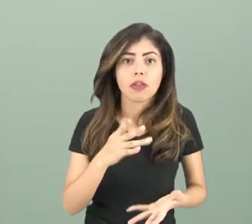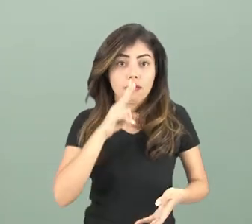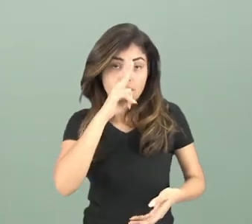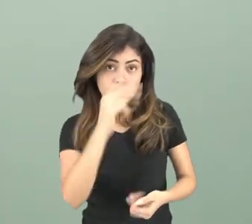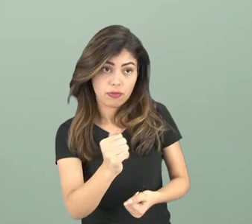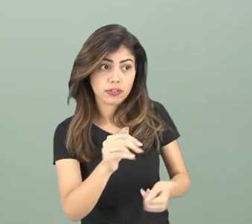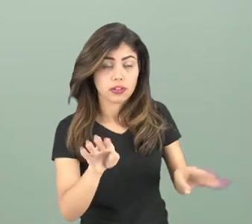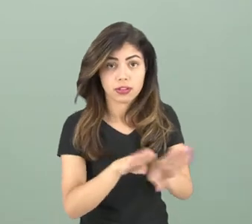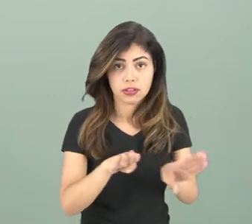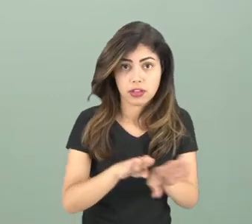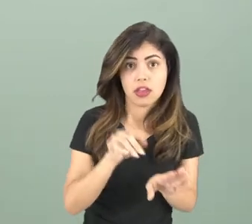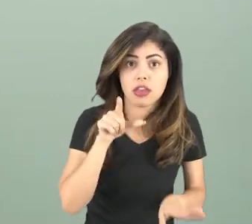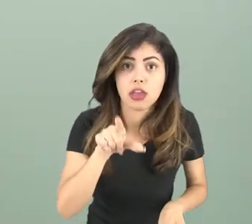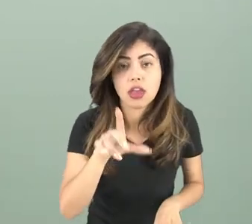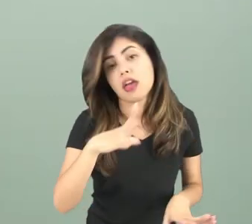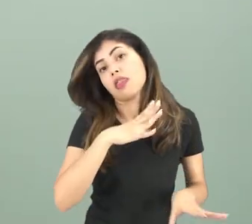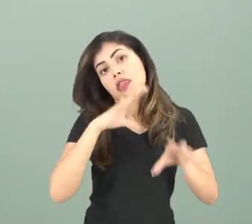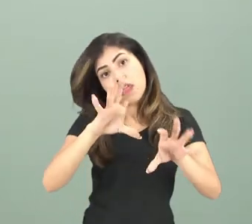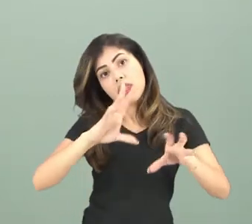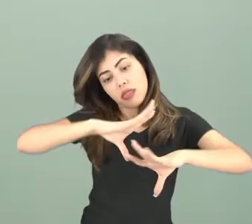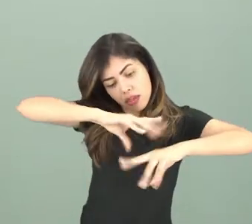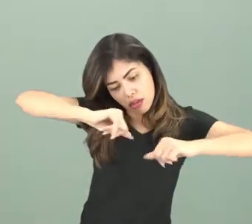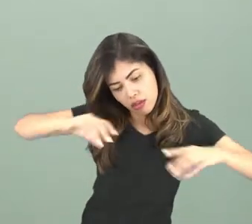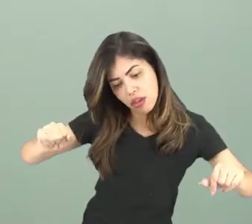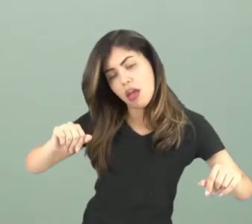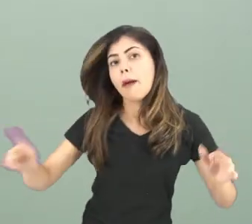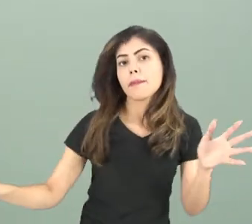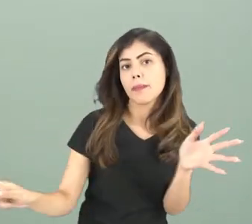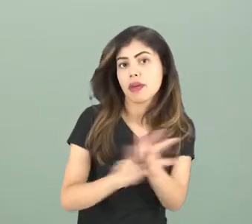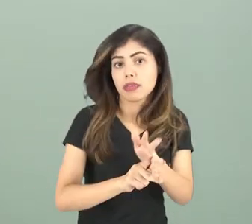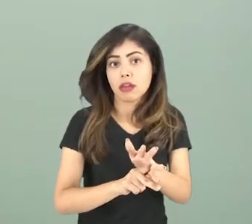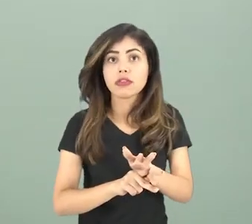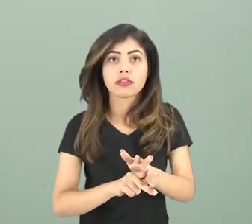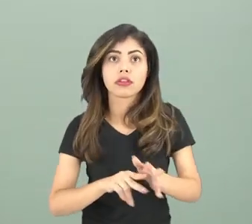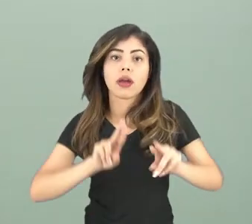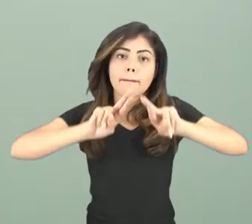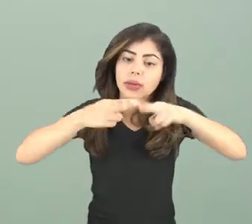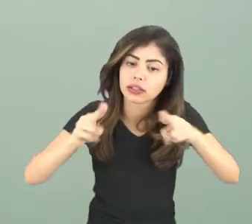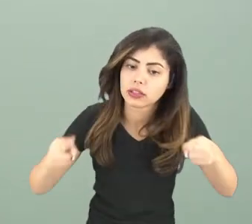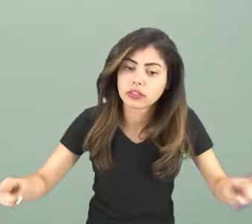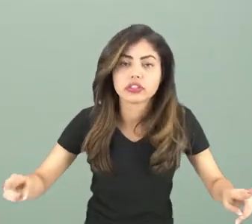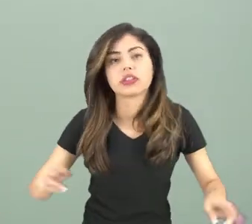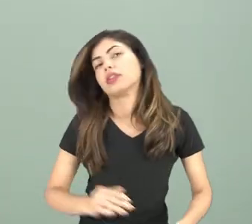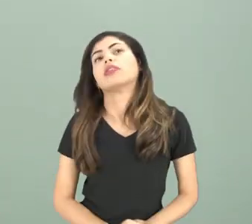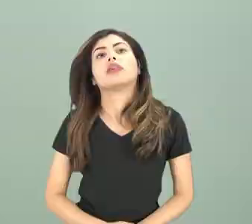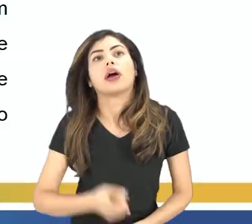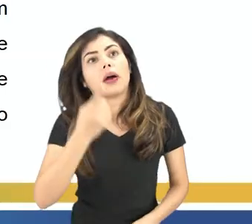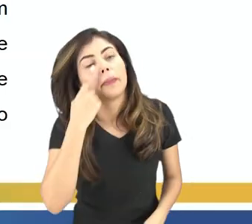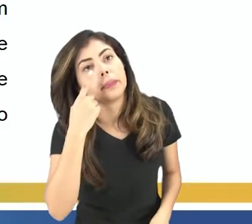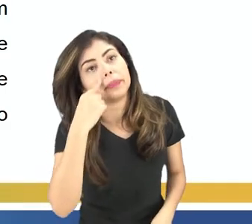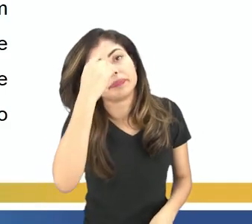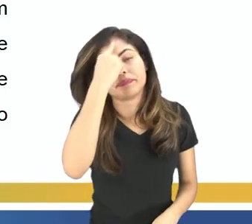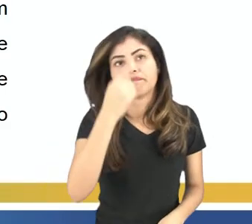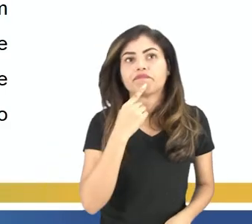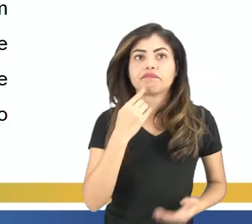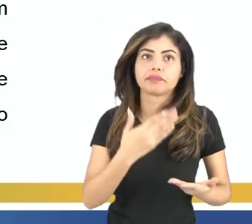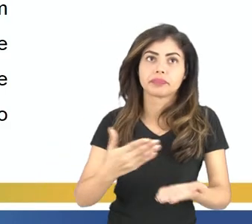gravitacional na terra. Só que isso aí são propriedades magnéticas. Verifica comigo a imagem.